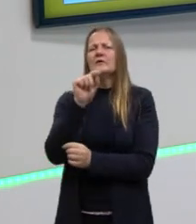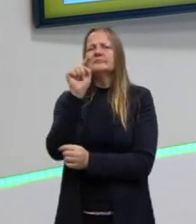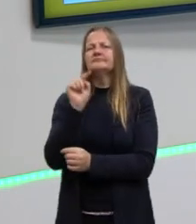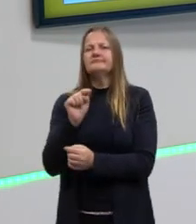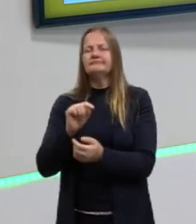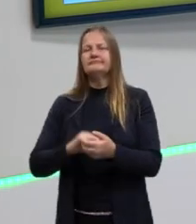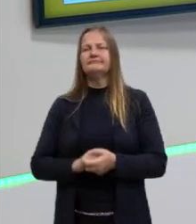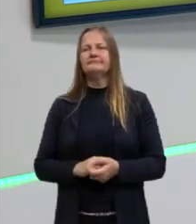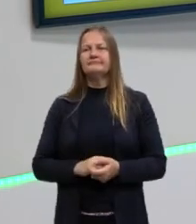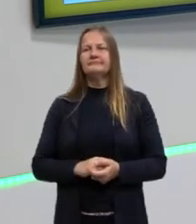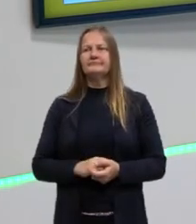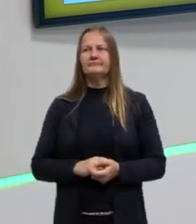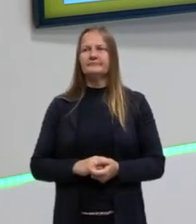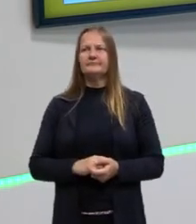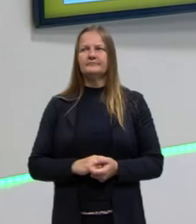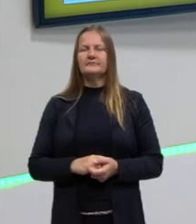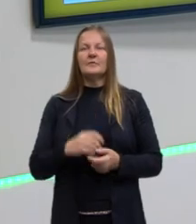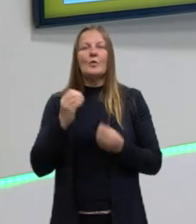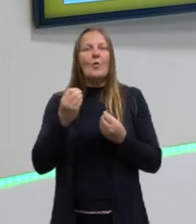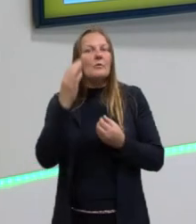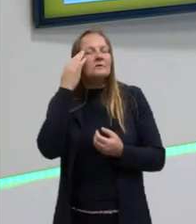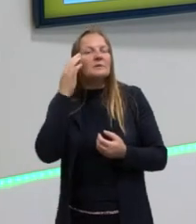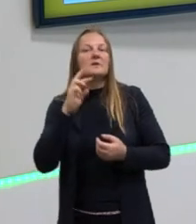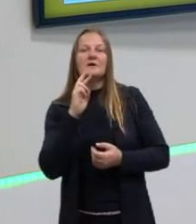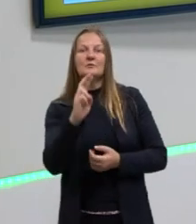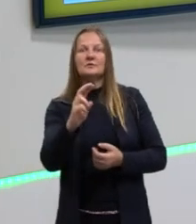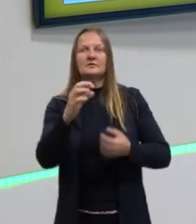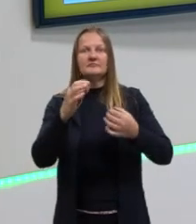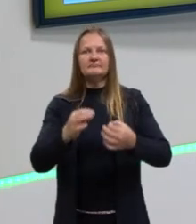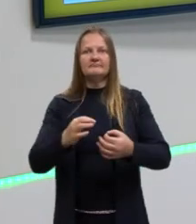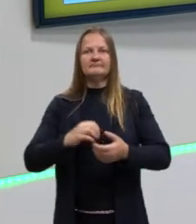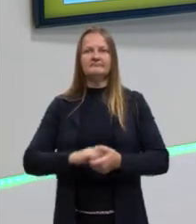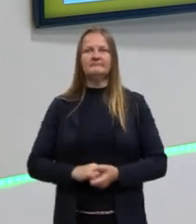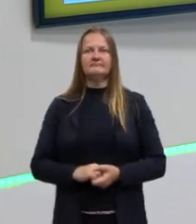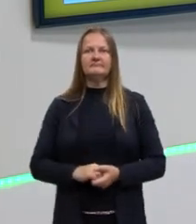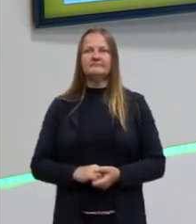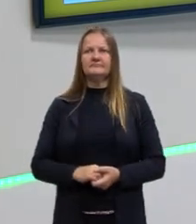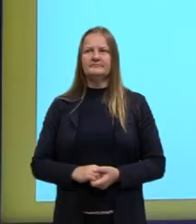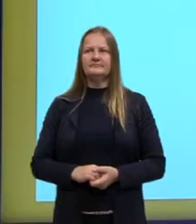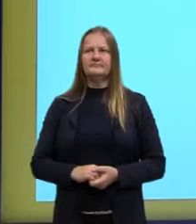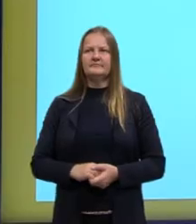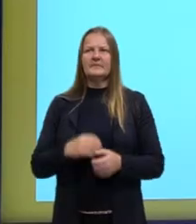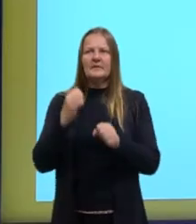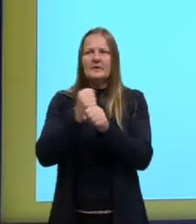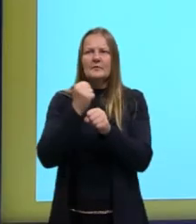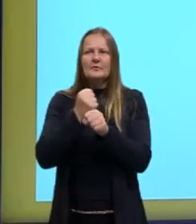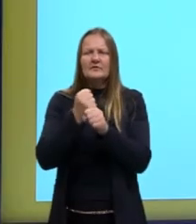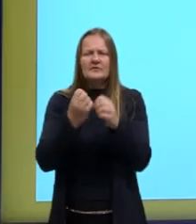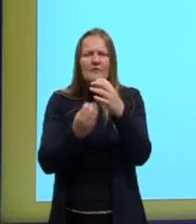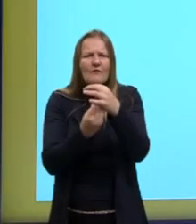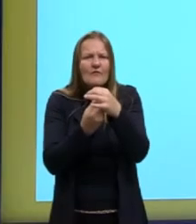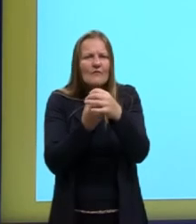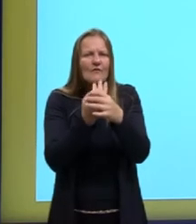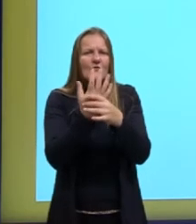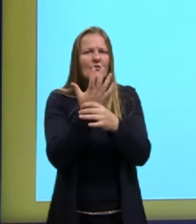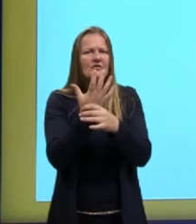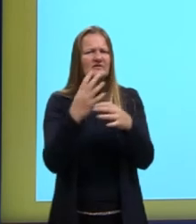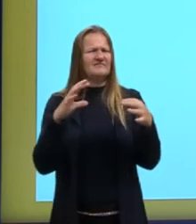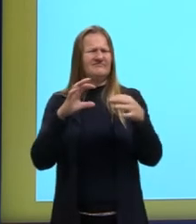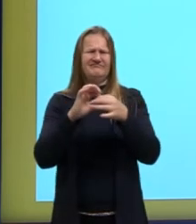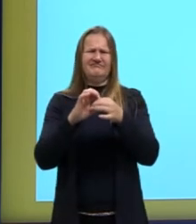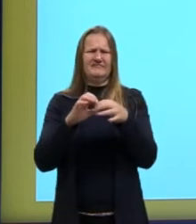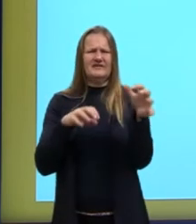pensar isso para conseguir responder a questão corretamente. Então, a produção de flores, ela não está